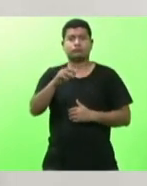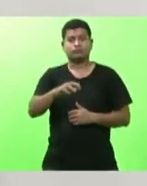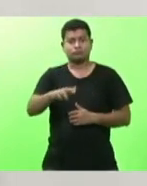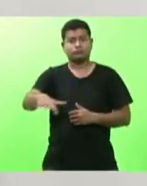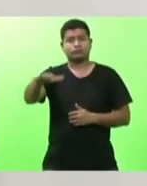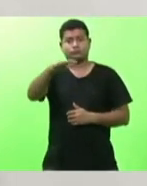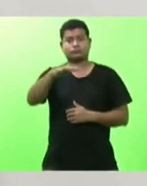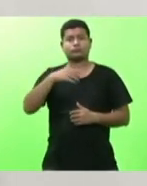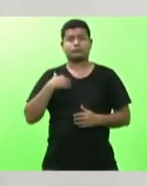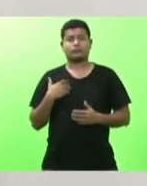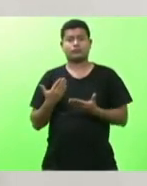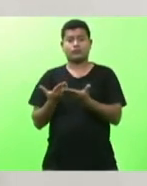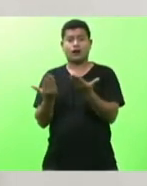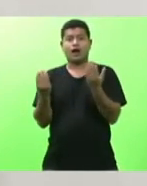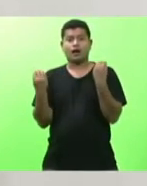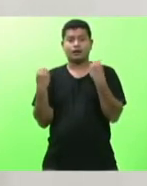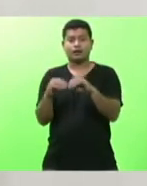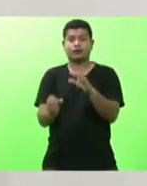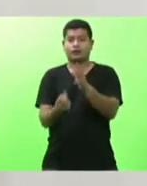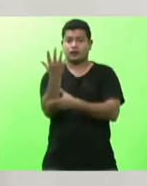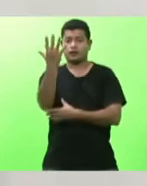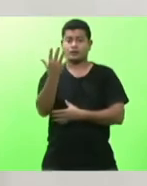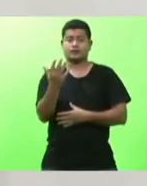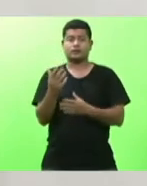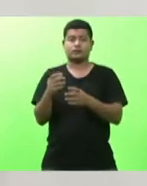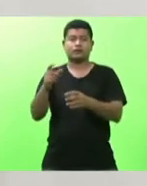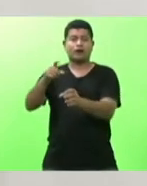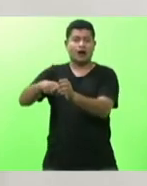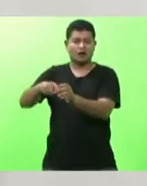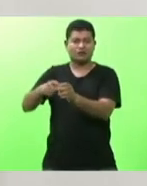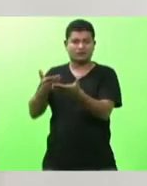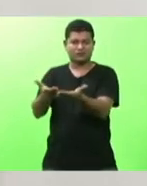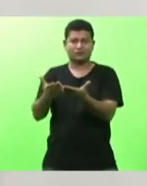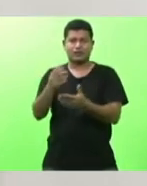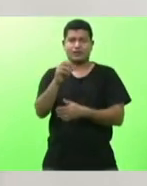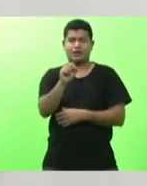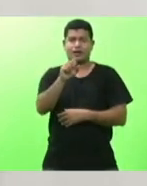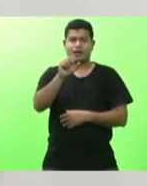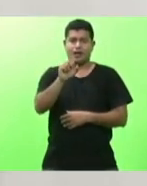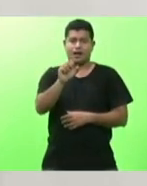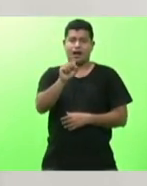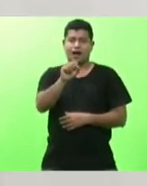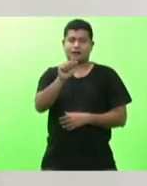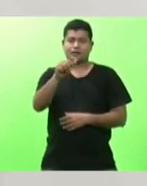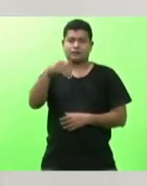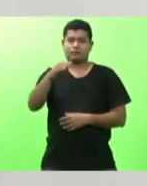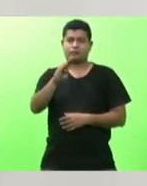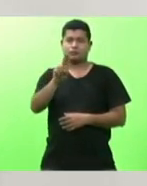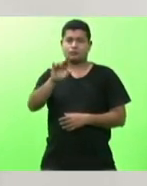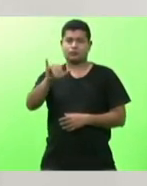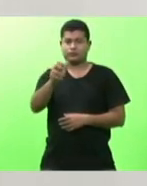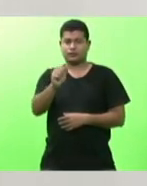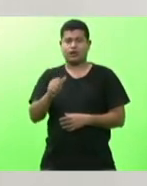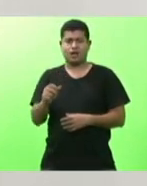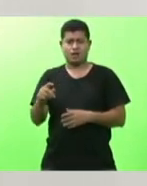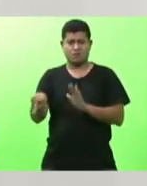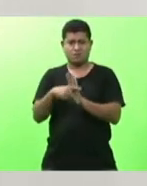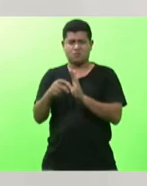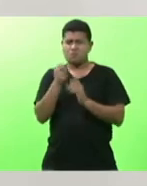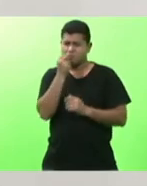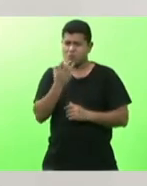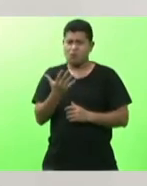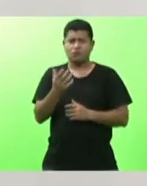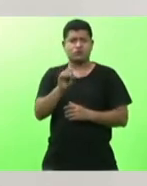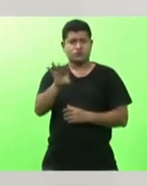fundação da colônia de azambuja foi um marco importante não só para pedras grandes mas para